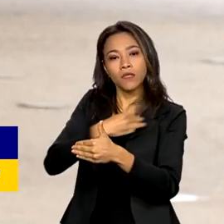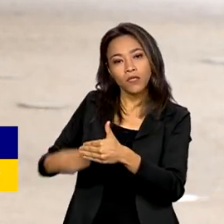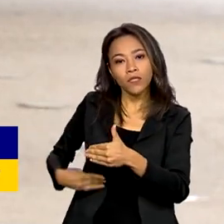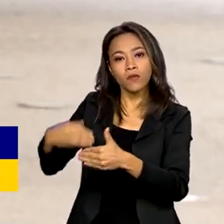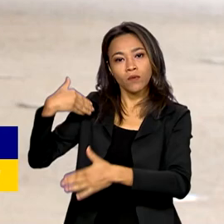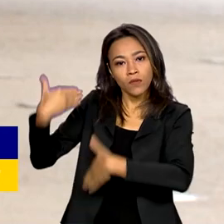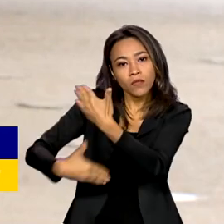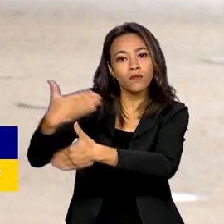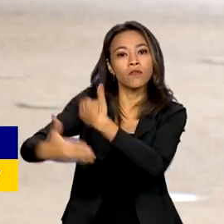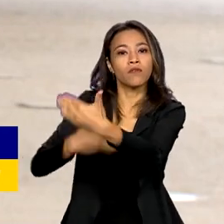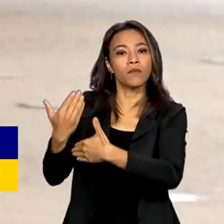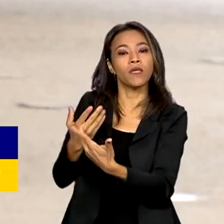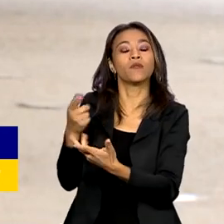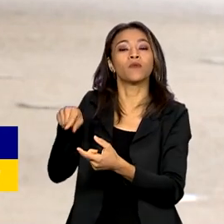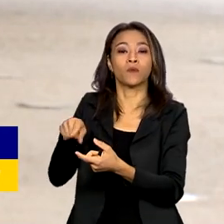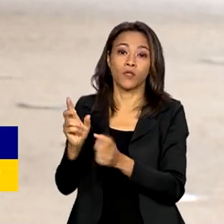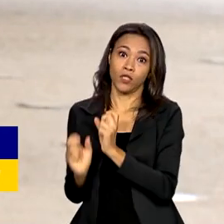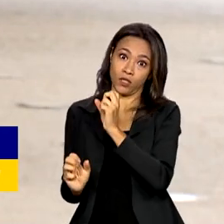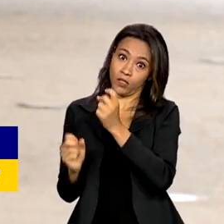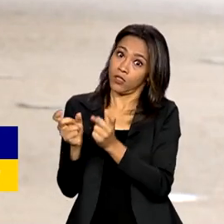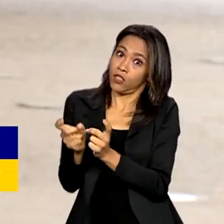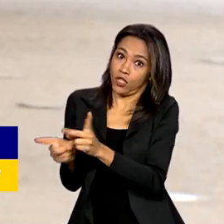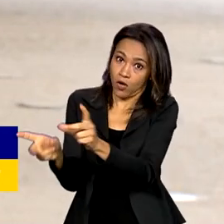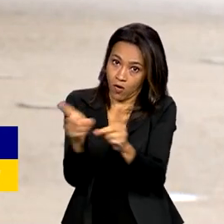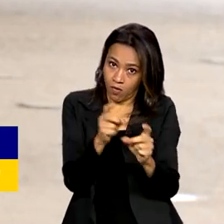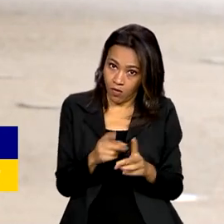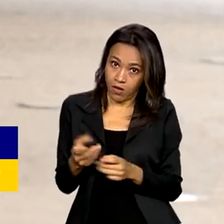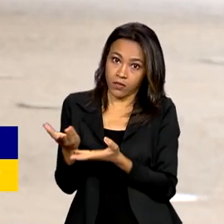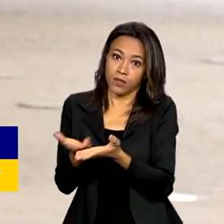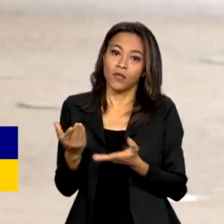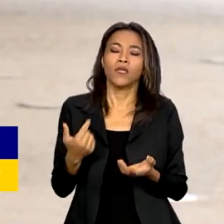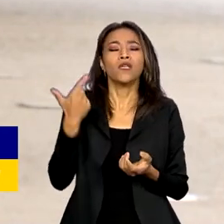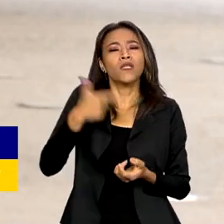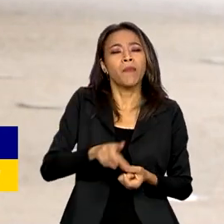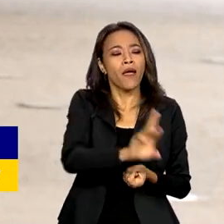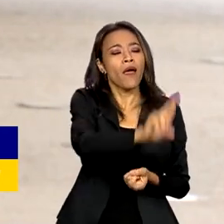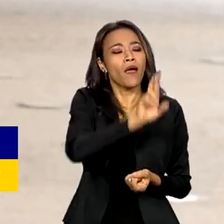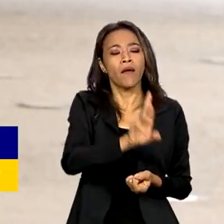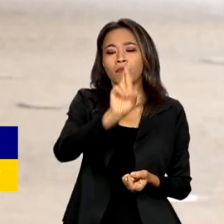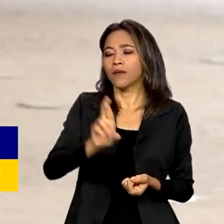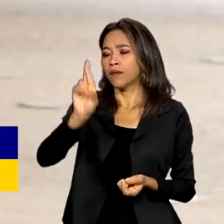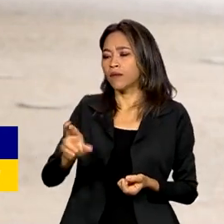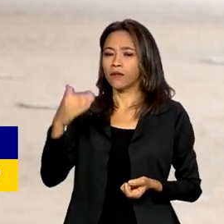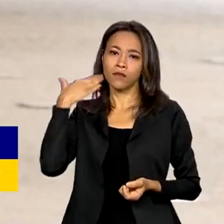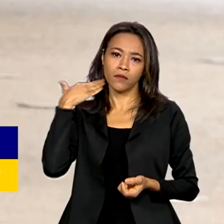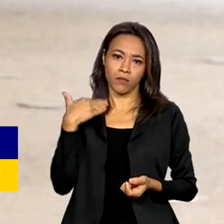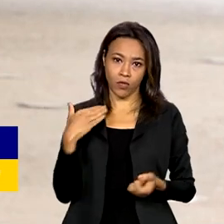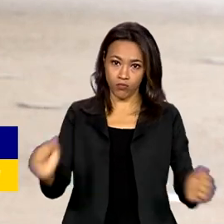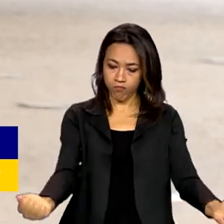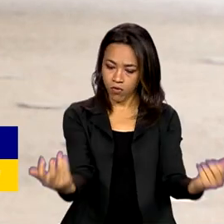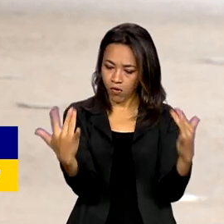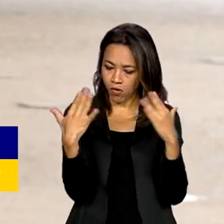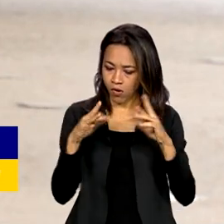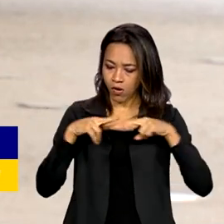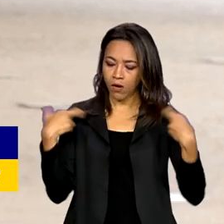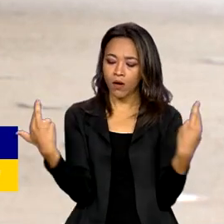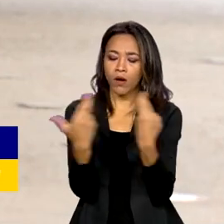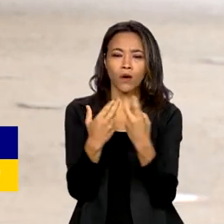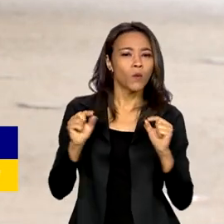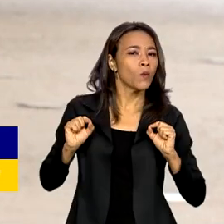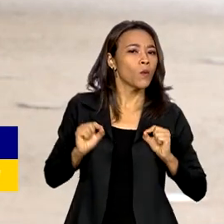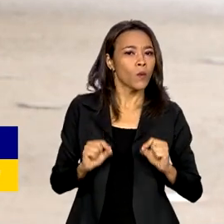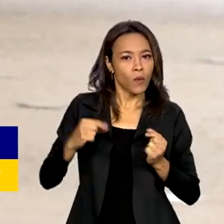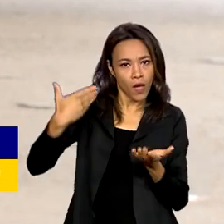e Serviços, o ministro da Fazenda e representantes de bancos públicos. As medidas são para